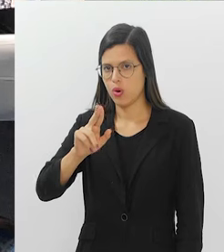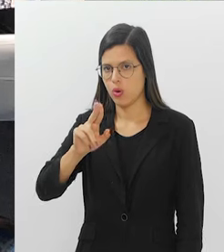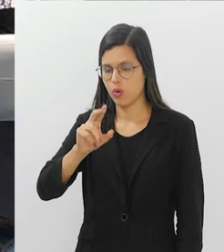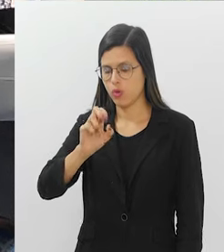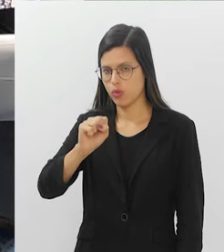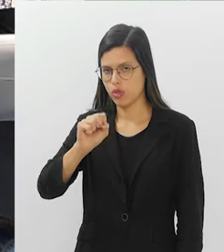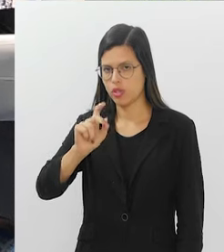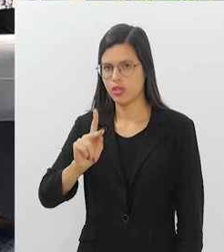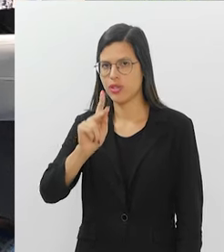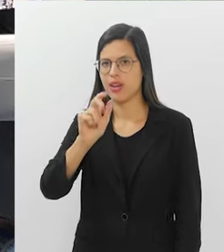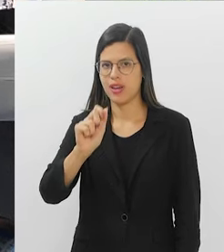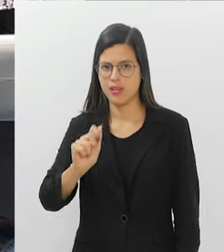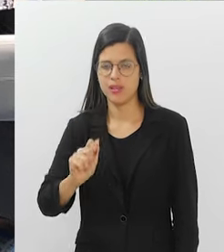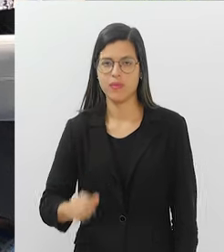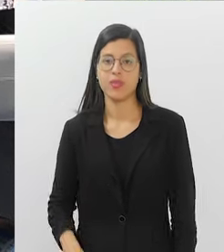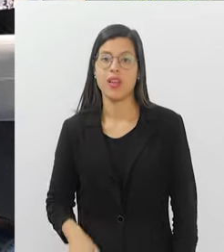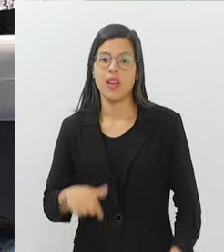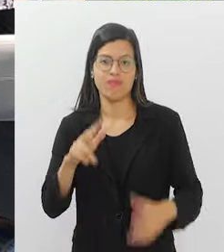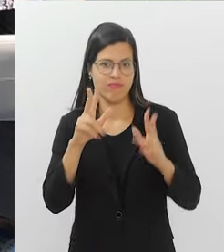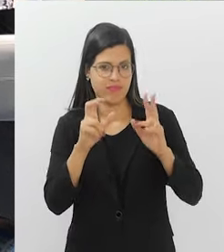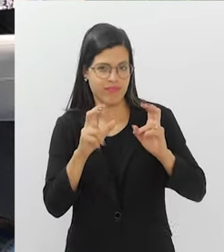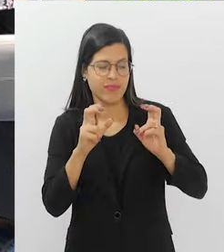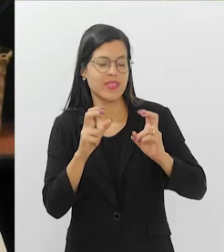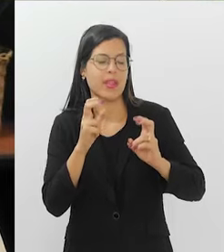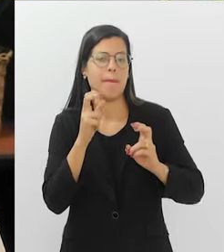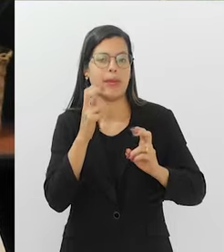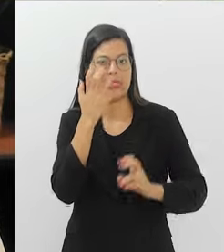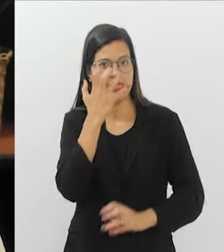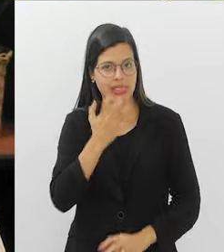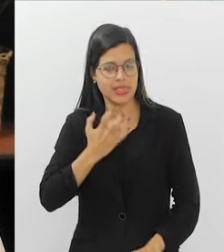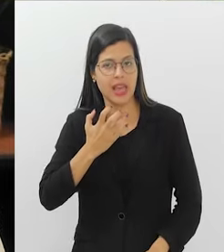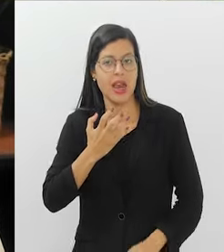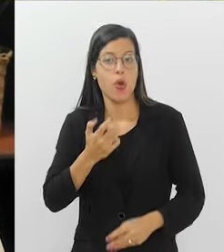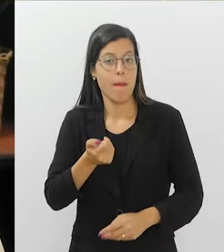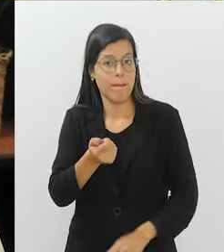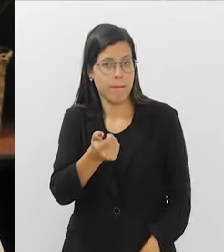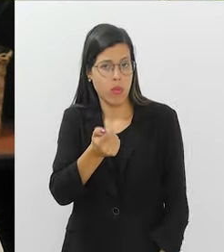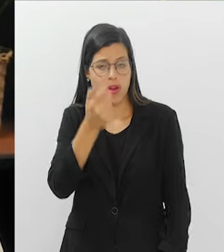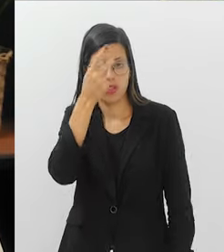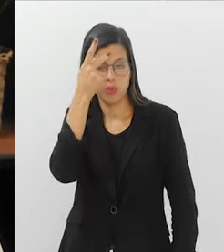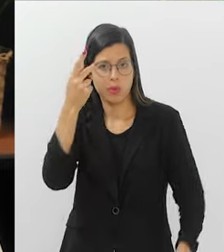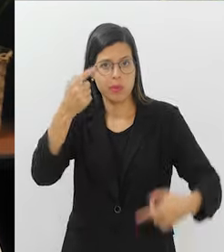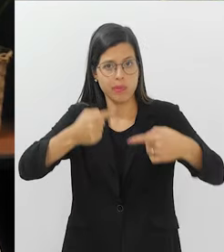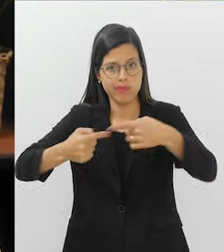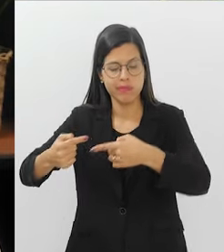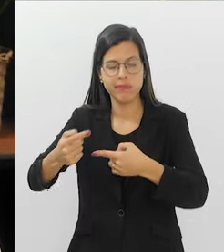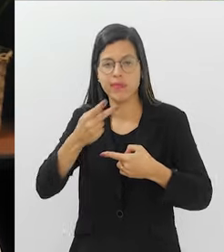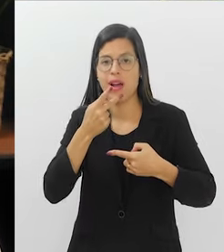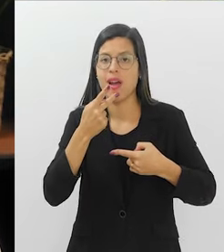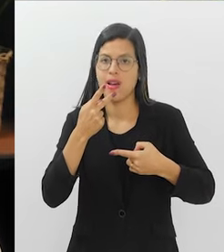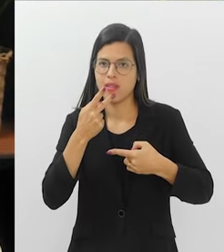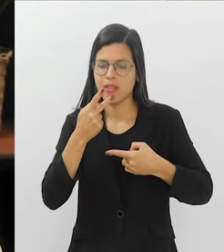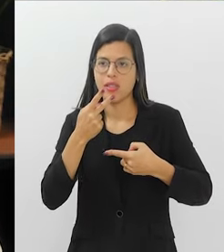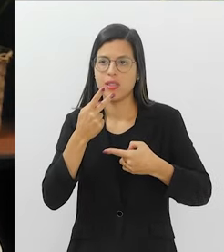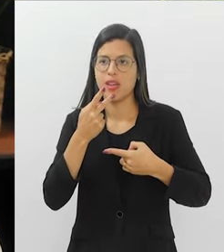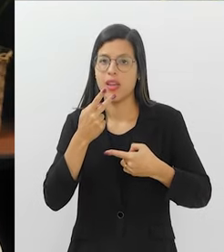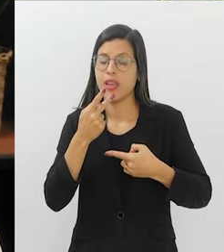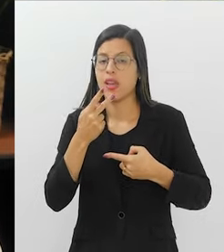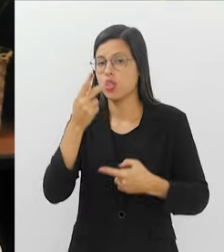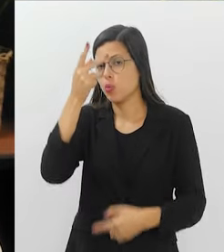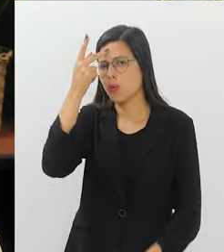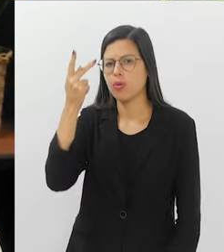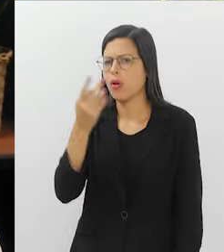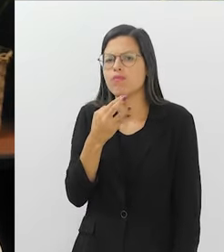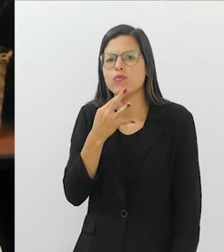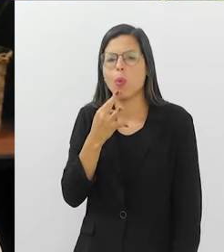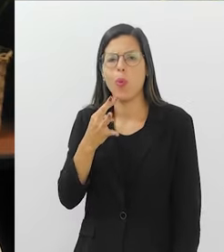um prazer recebê-la, mas é um tema sério, que poucas pessoas falam, né? Existe muito tabu ainda, e